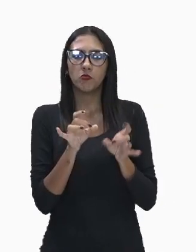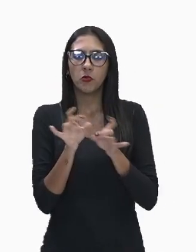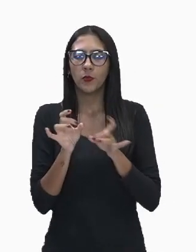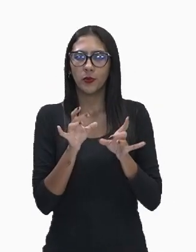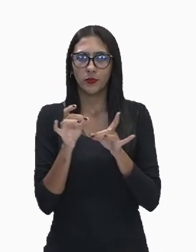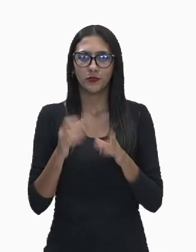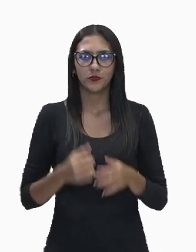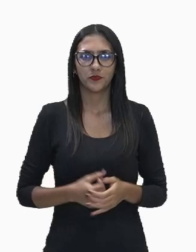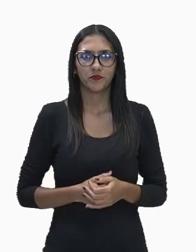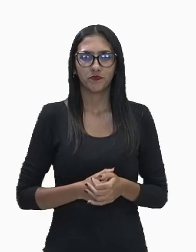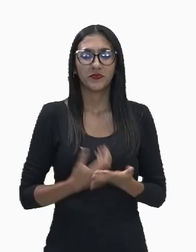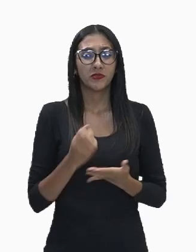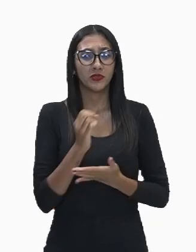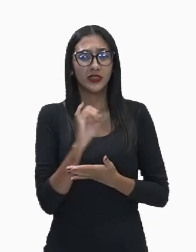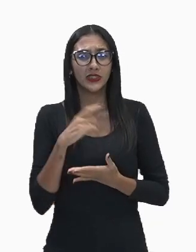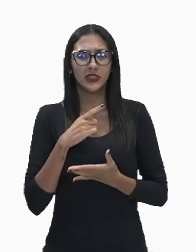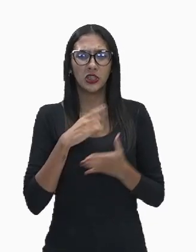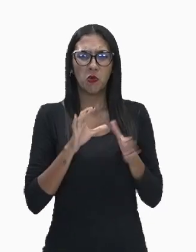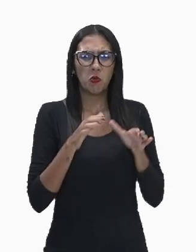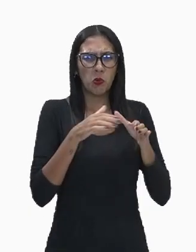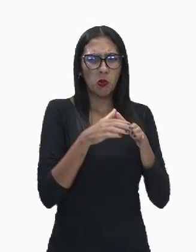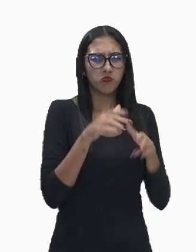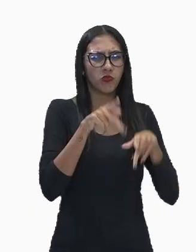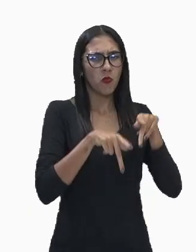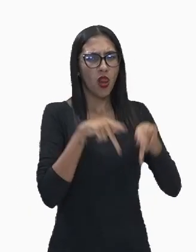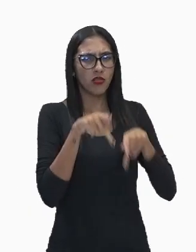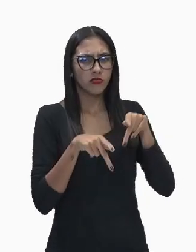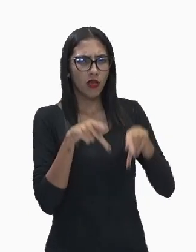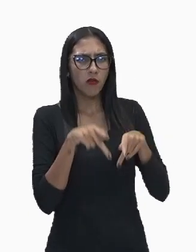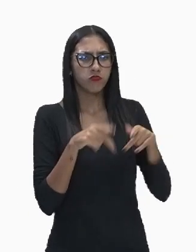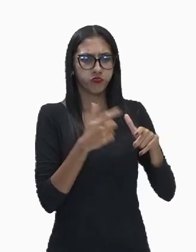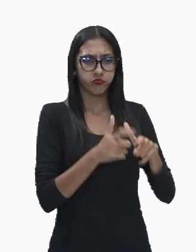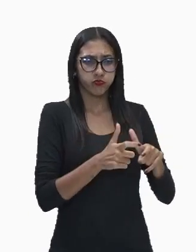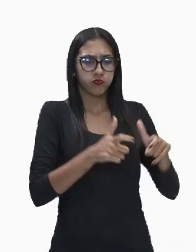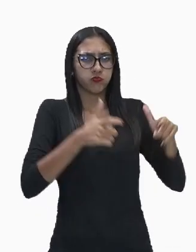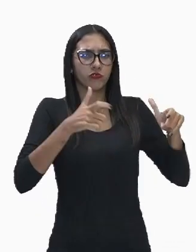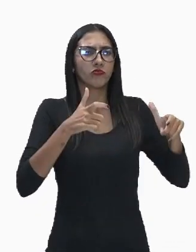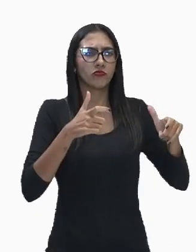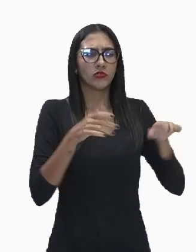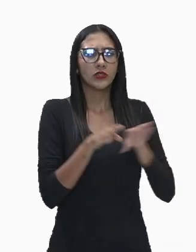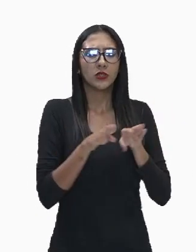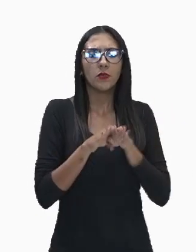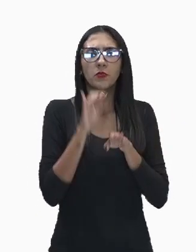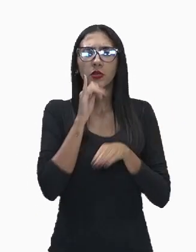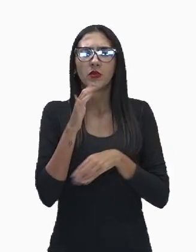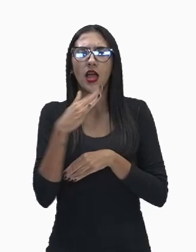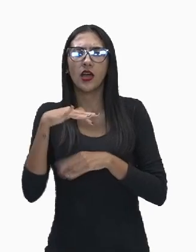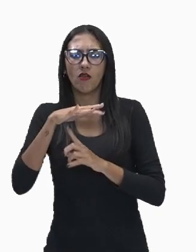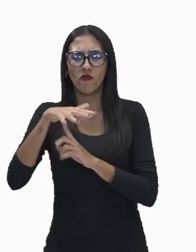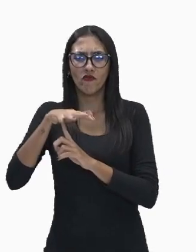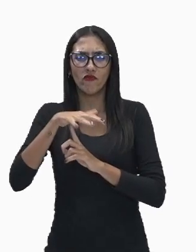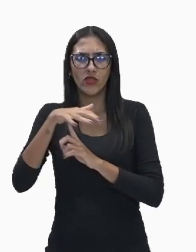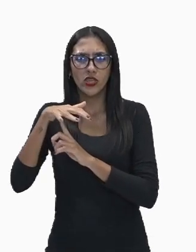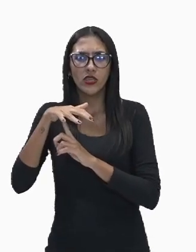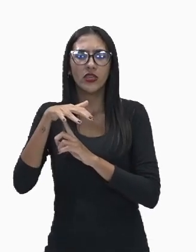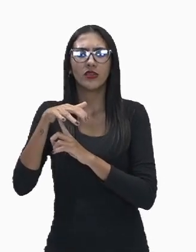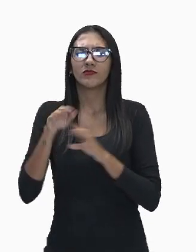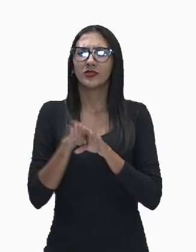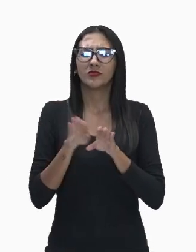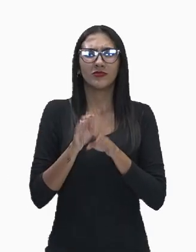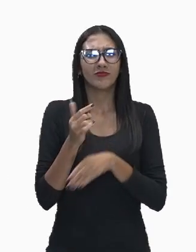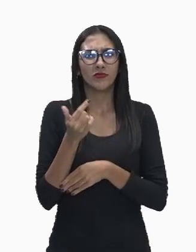juntamos mais pessoas, quando juntamos mais mercados, mais feiras e mais uma série toda,